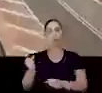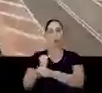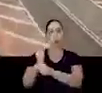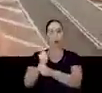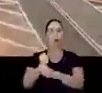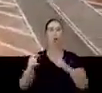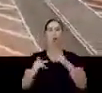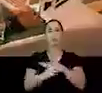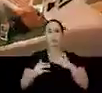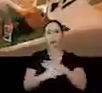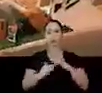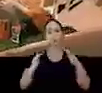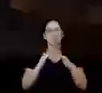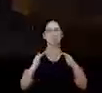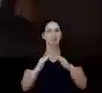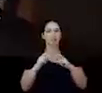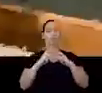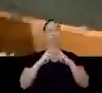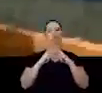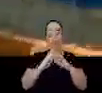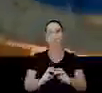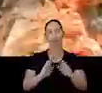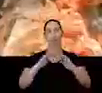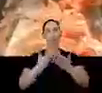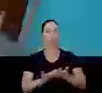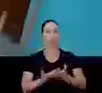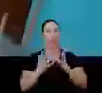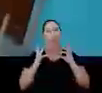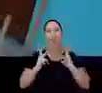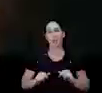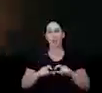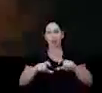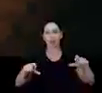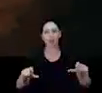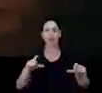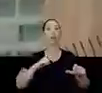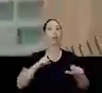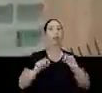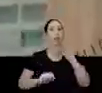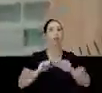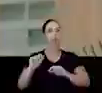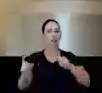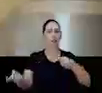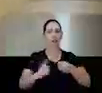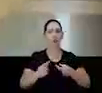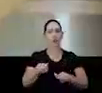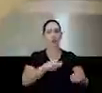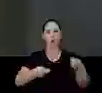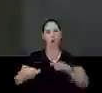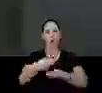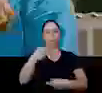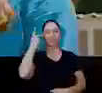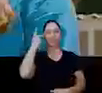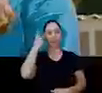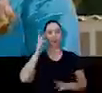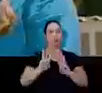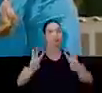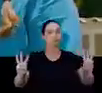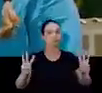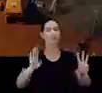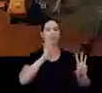obras em estradas, habitação, metrô, escolas e saneamento que estão ajudando na retomada da economia em São Paulo.